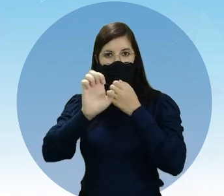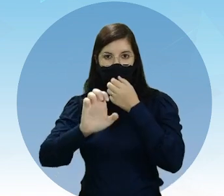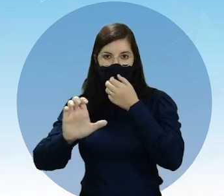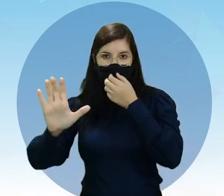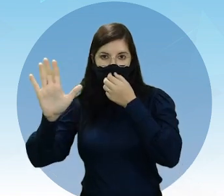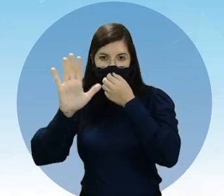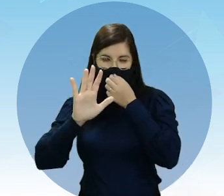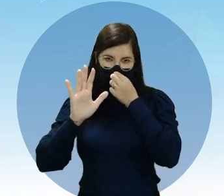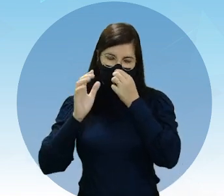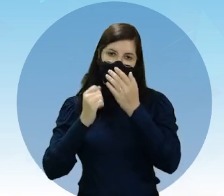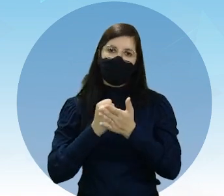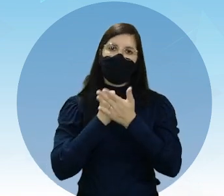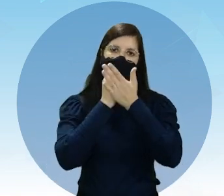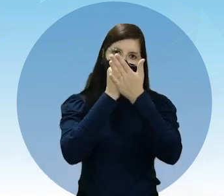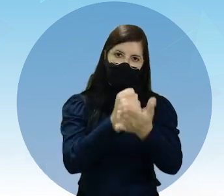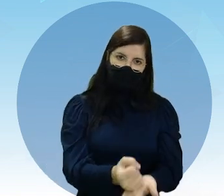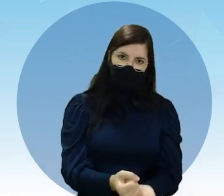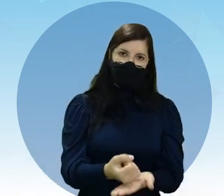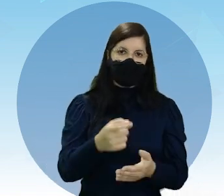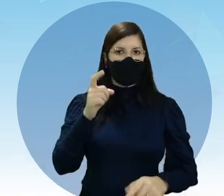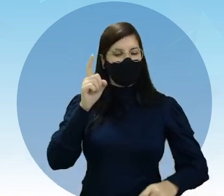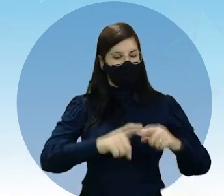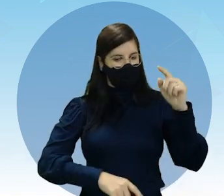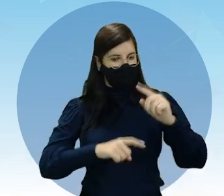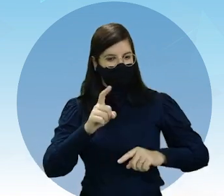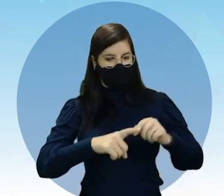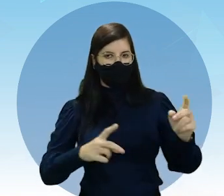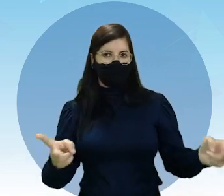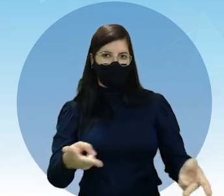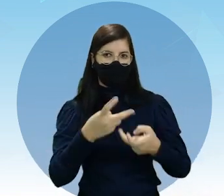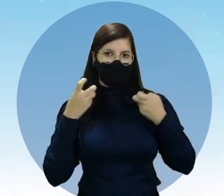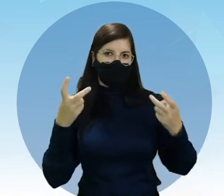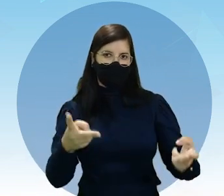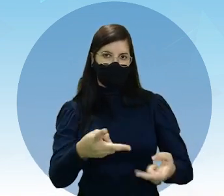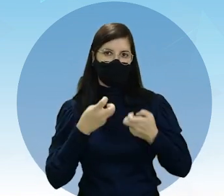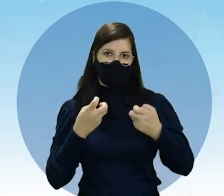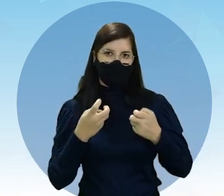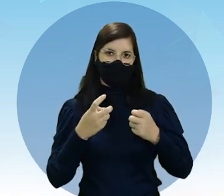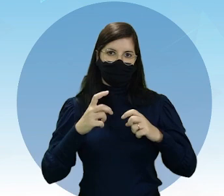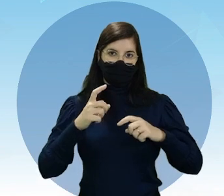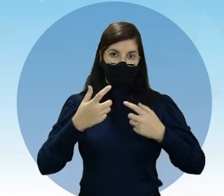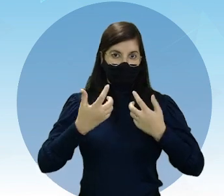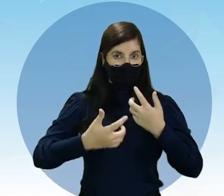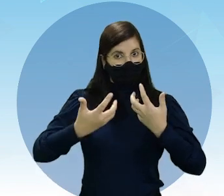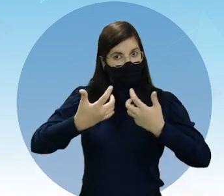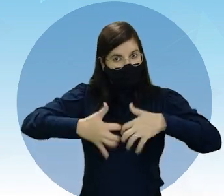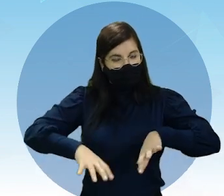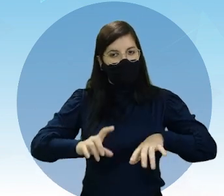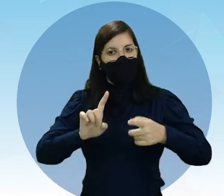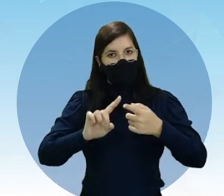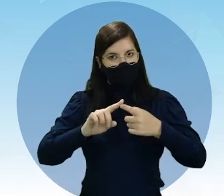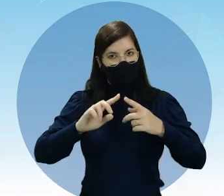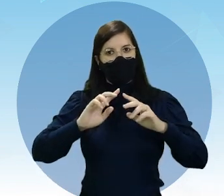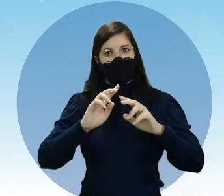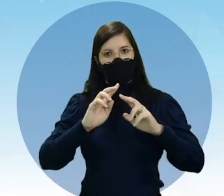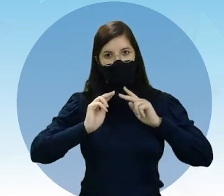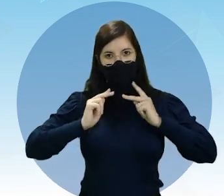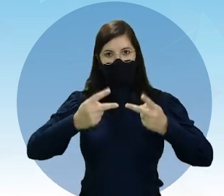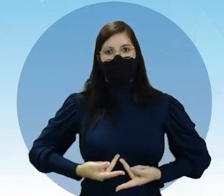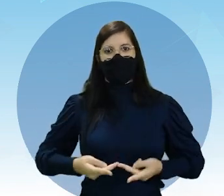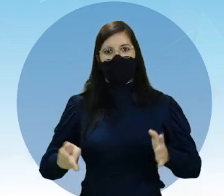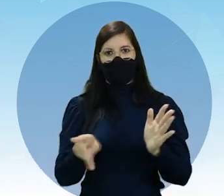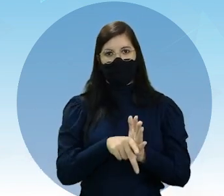beneficiou-se dos recursos naturais e humanos oriundos da África.